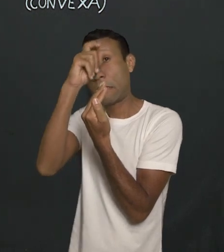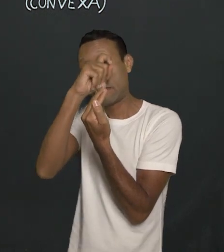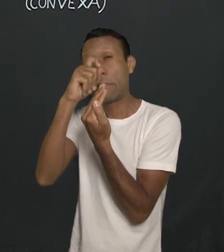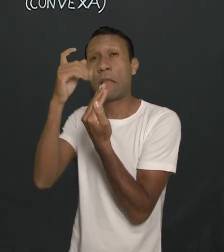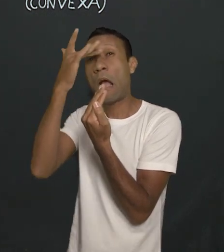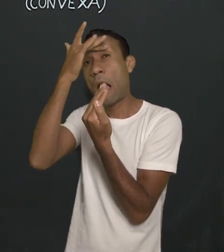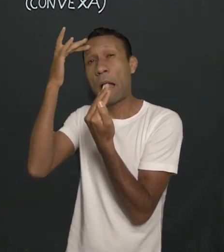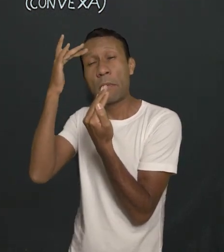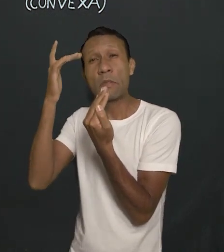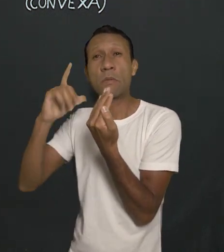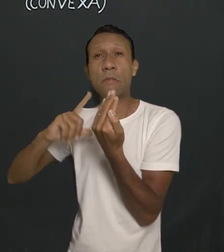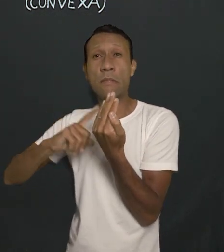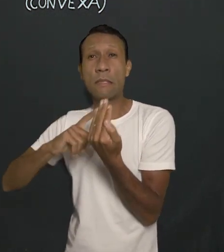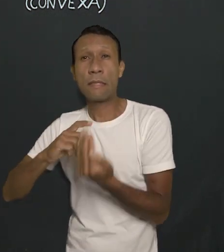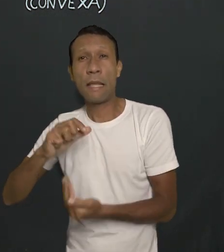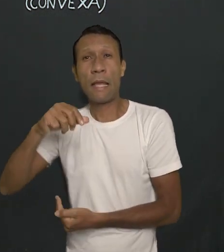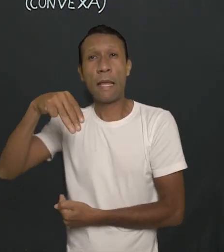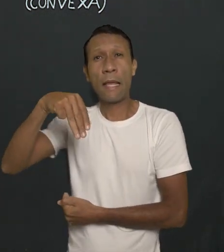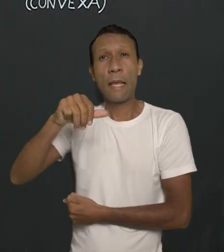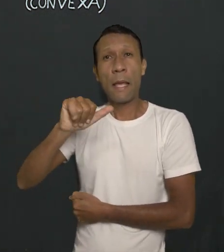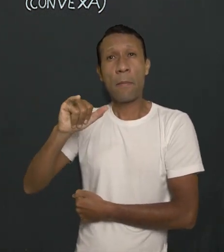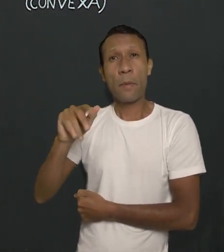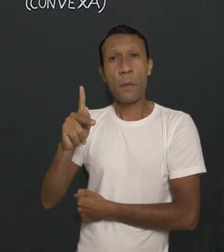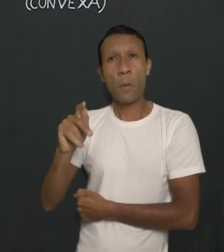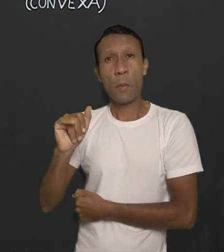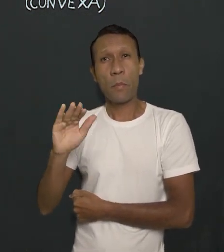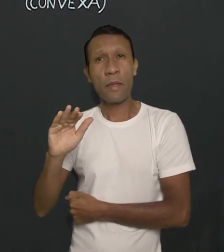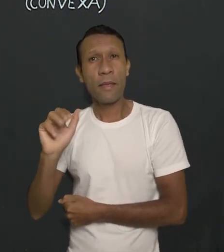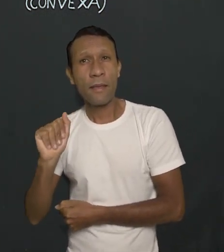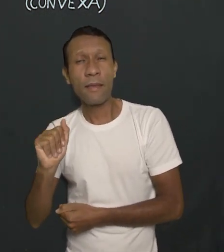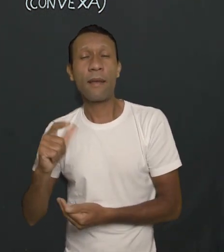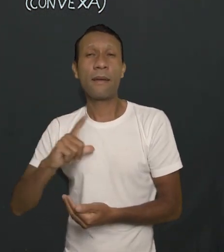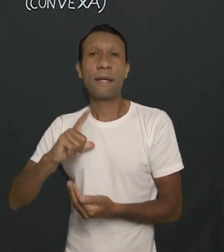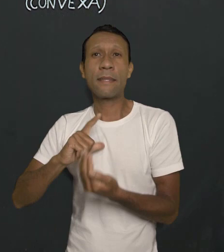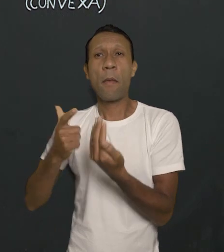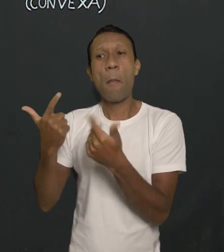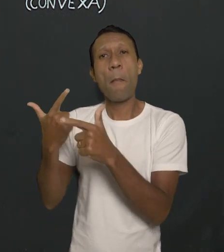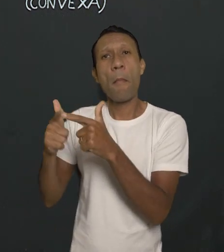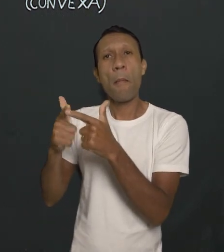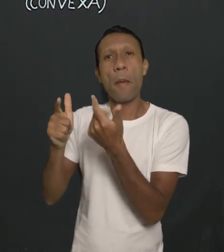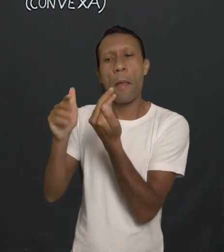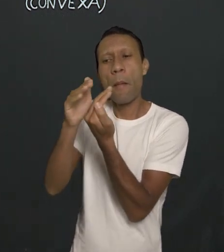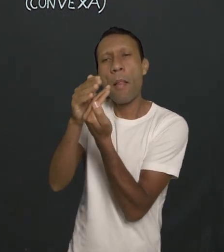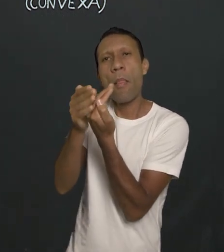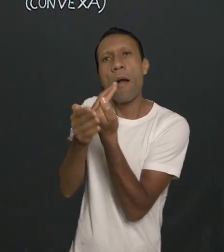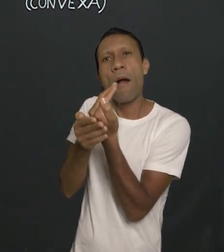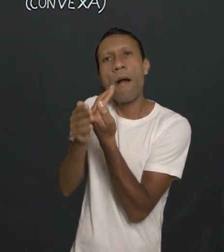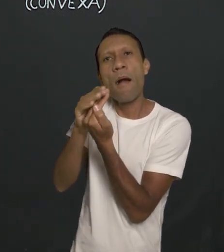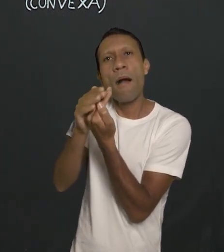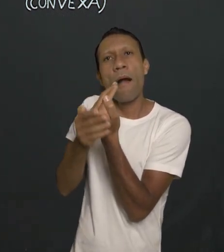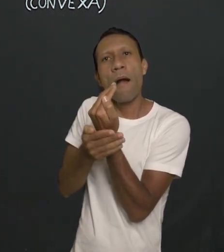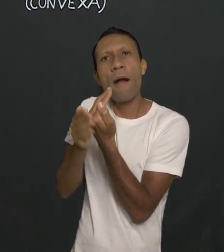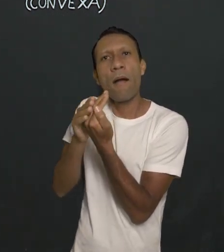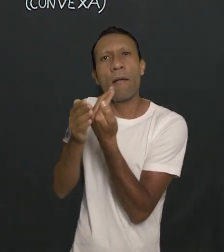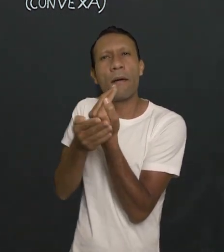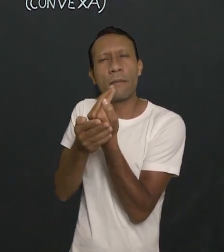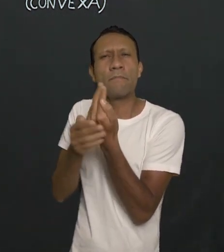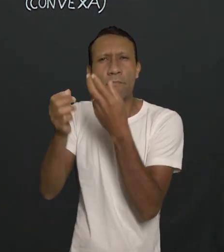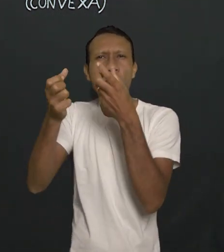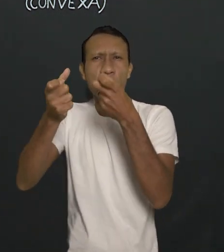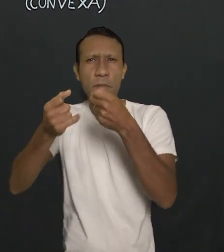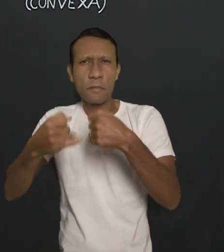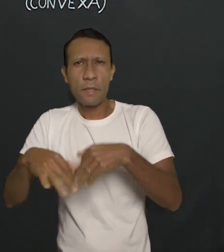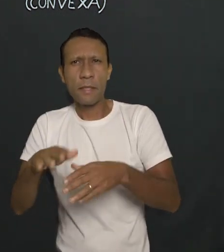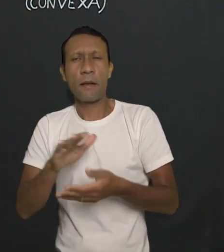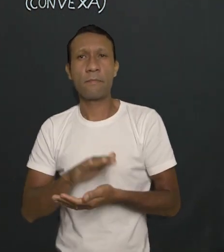Então o míope vai ter um problema, pode ser um problema na córnea, para formar essa imagem. E aí eu vou te explicar.